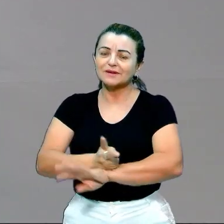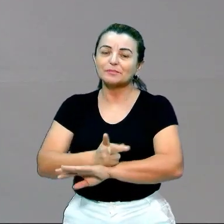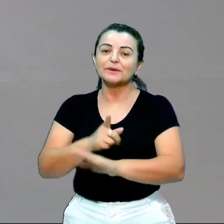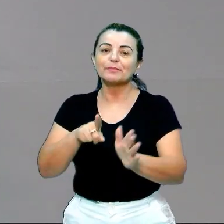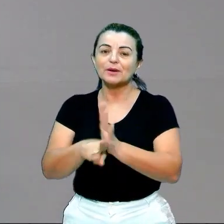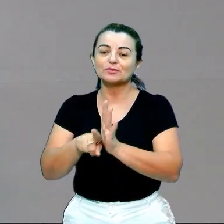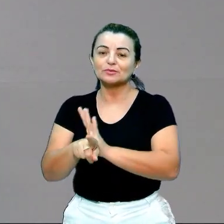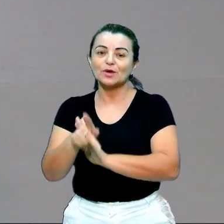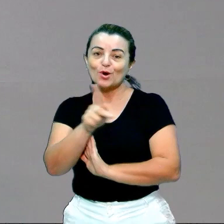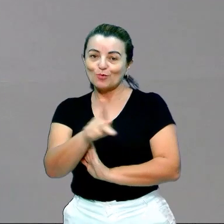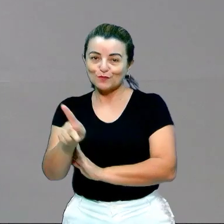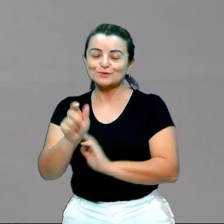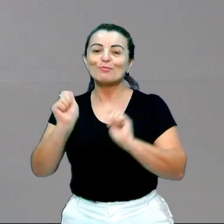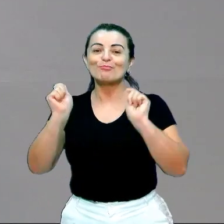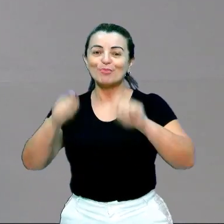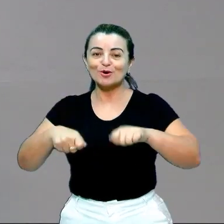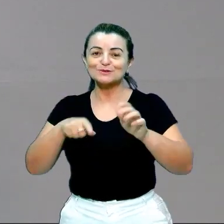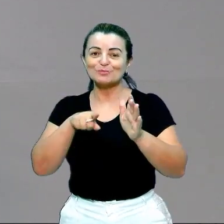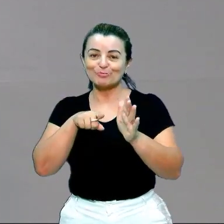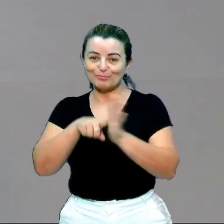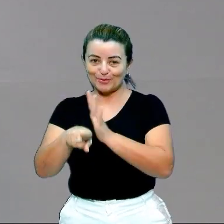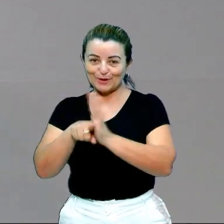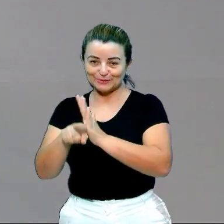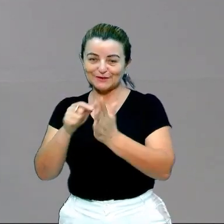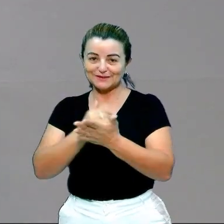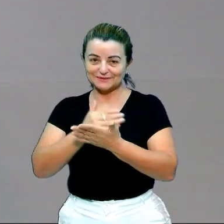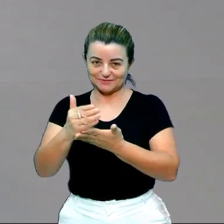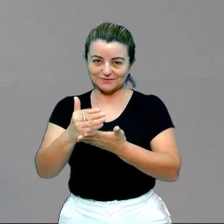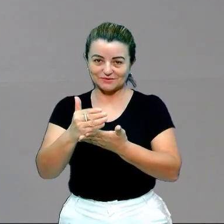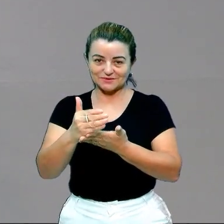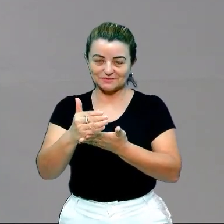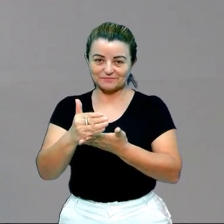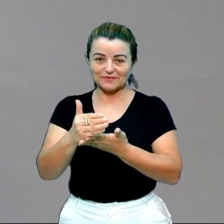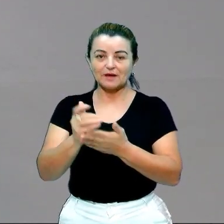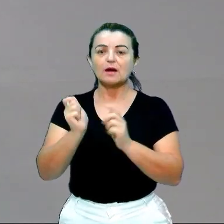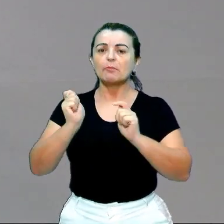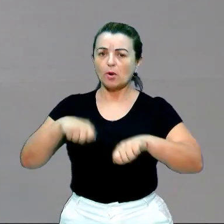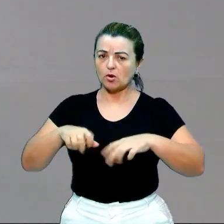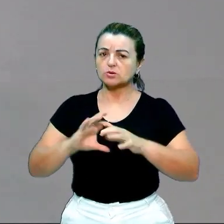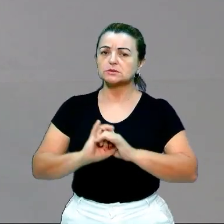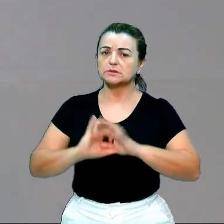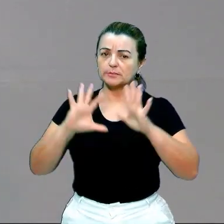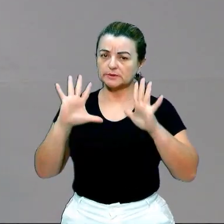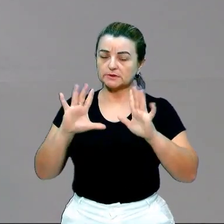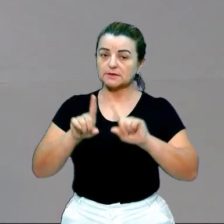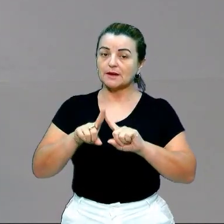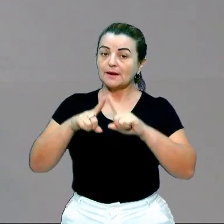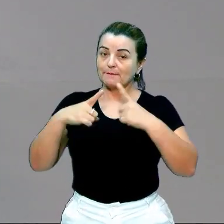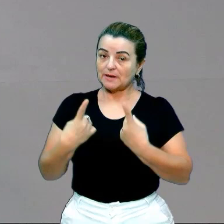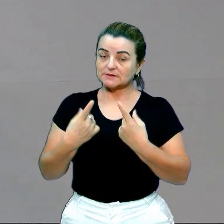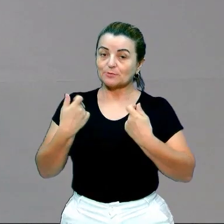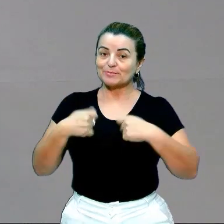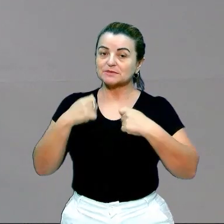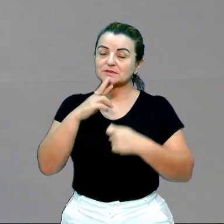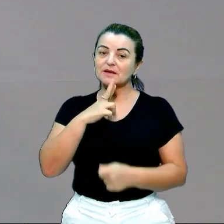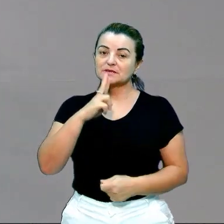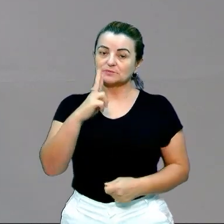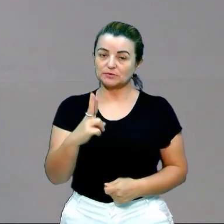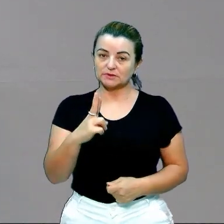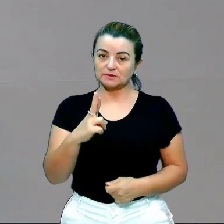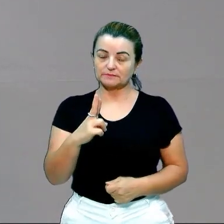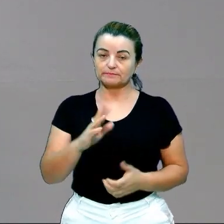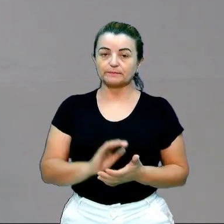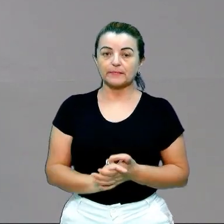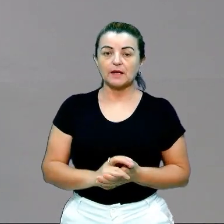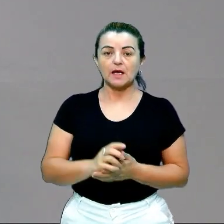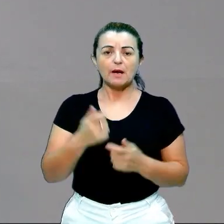Professora, eu posso fazer uma pergunta dentro da minha introdução? Posso, eu tenho uma liberdade. Só que eu preciso responder essa pergunta. Eu